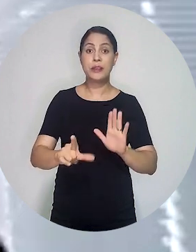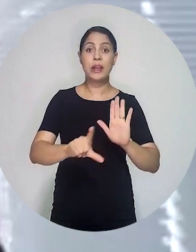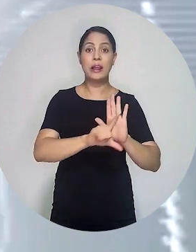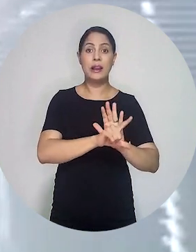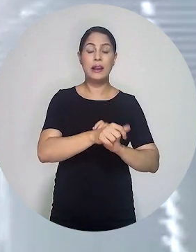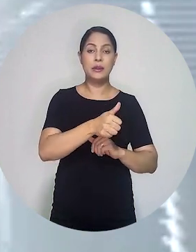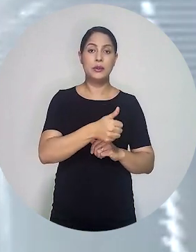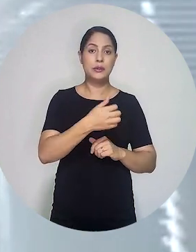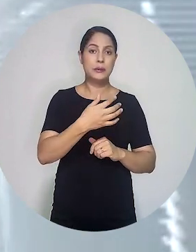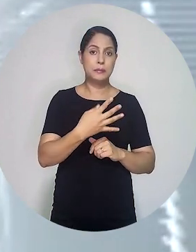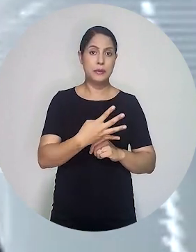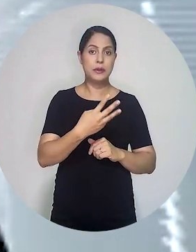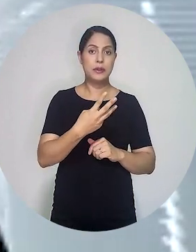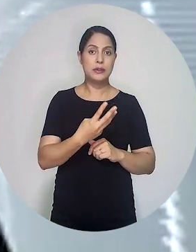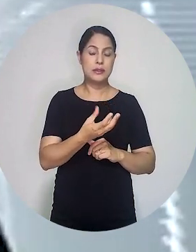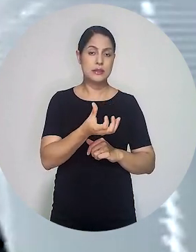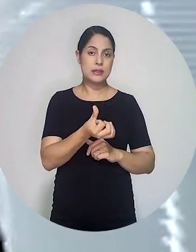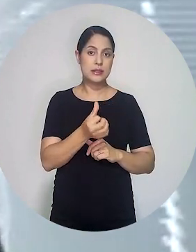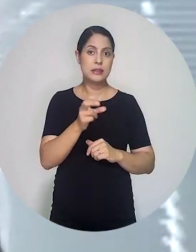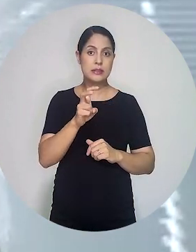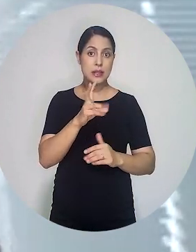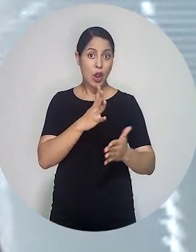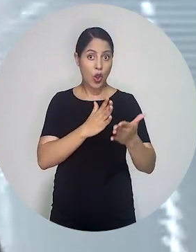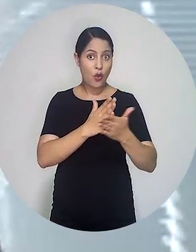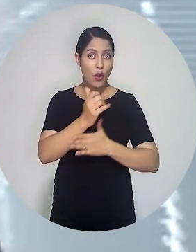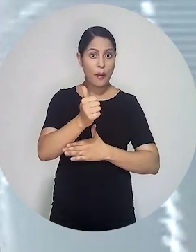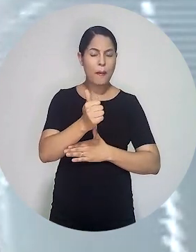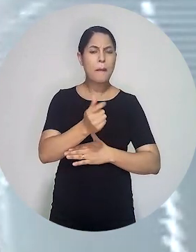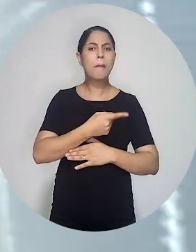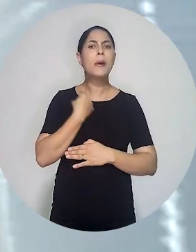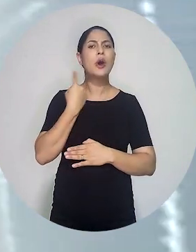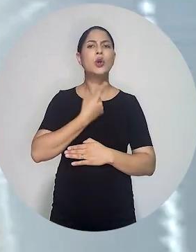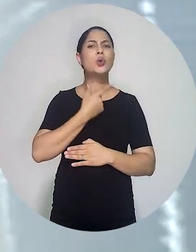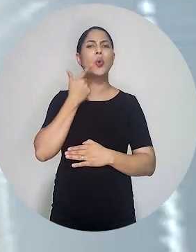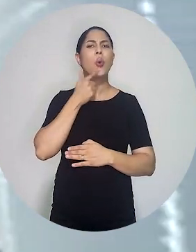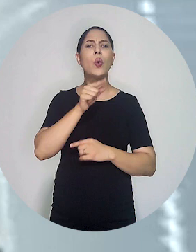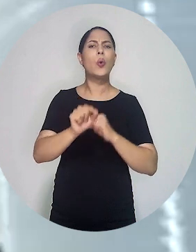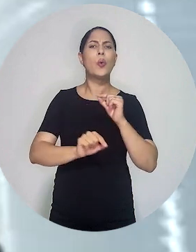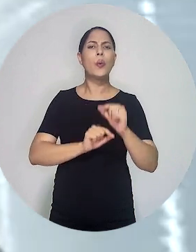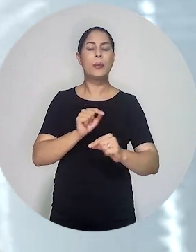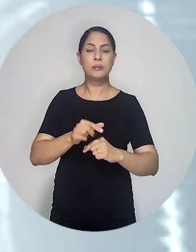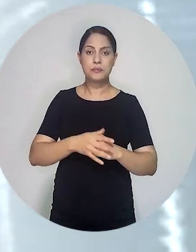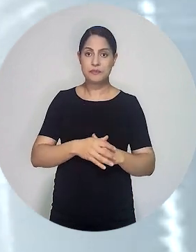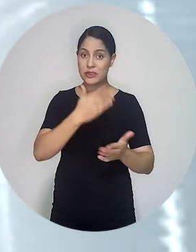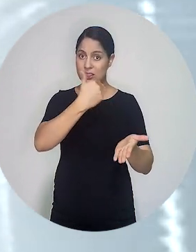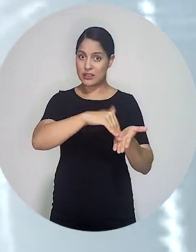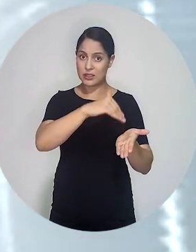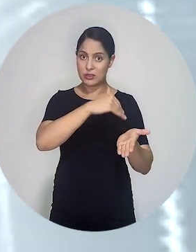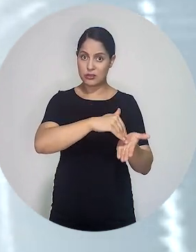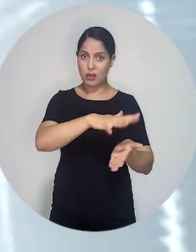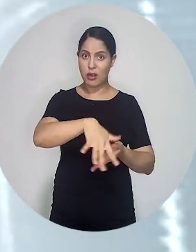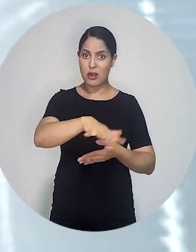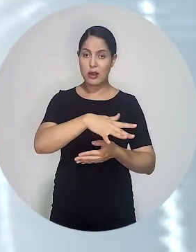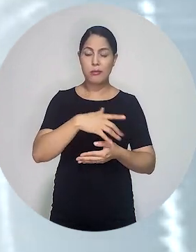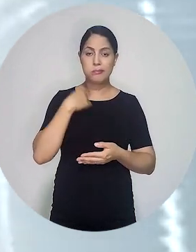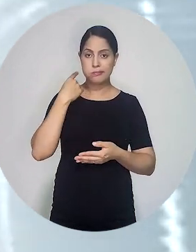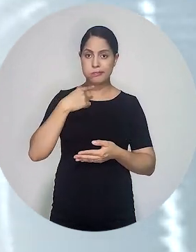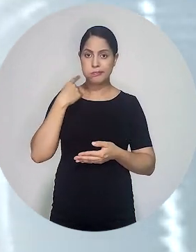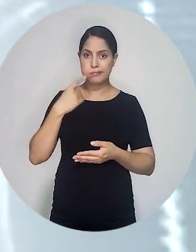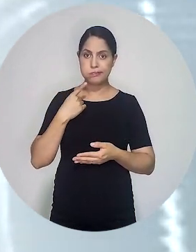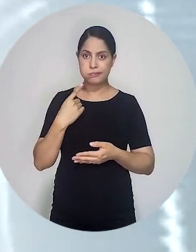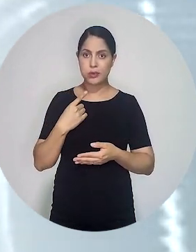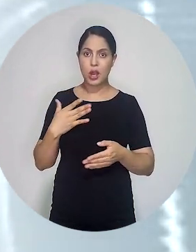A primeira delas, com a aprovação da Lei 14.365, em que nós garantimos a